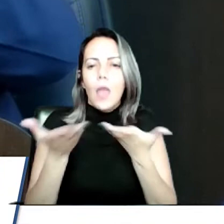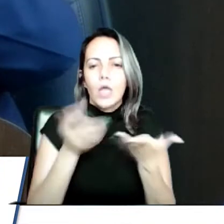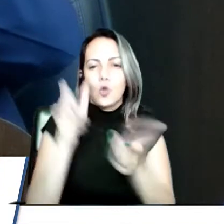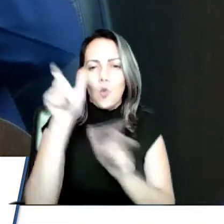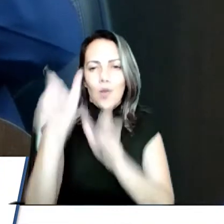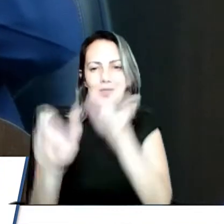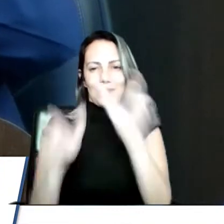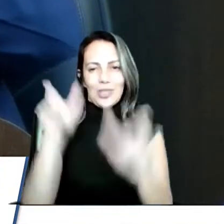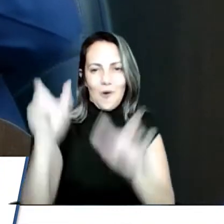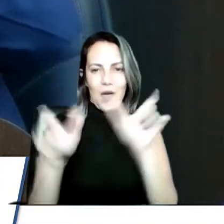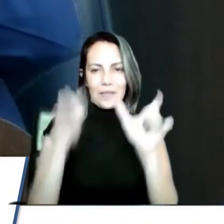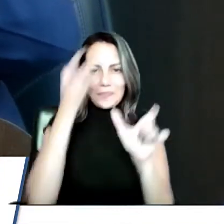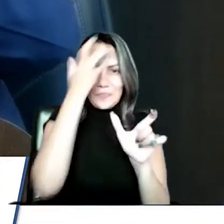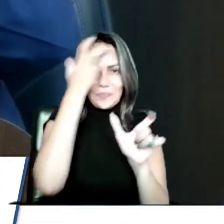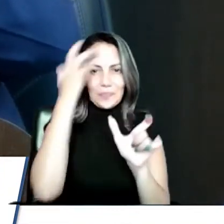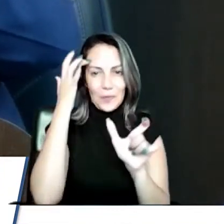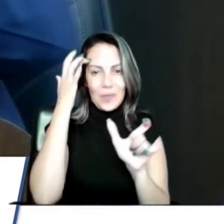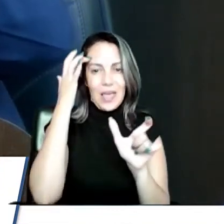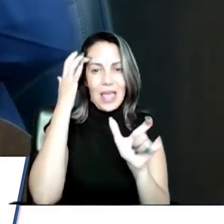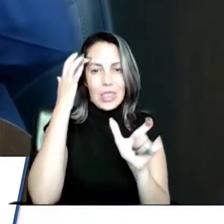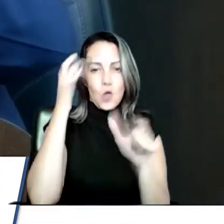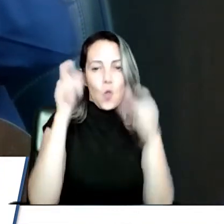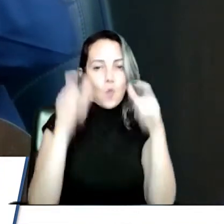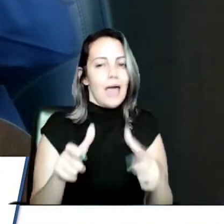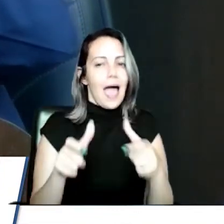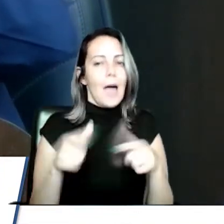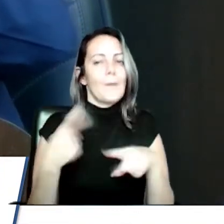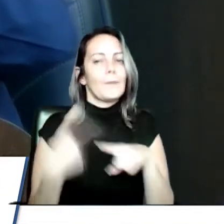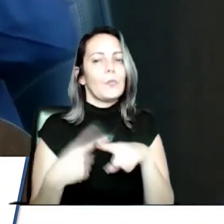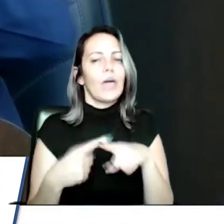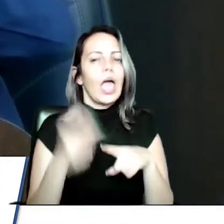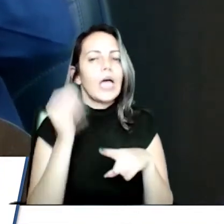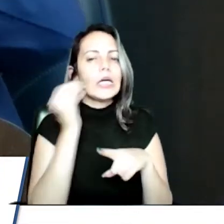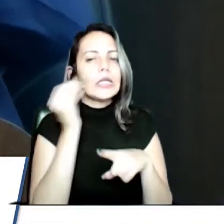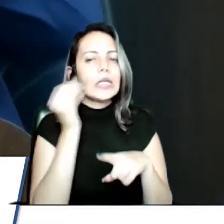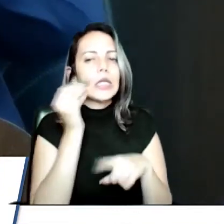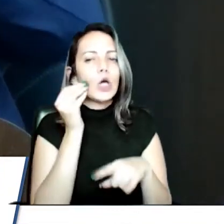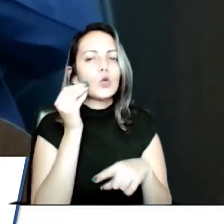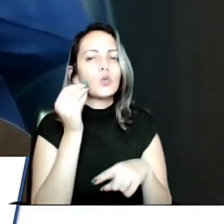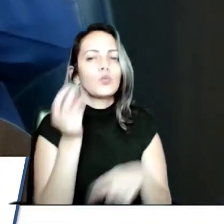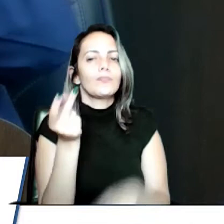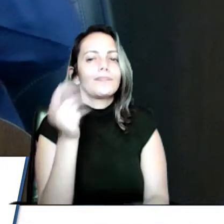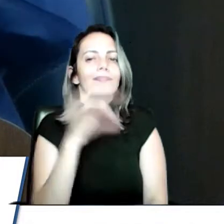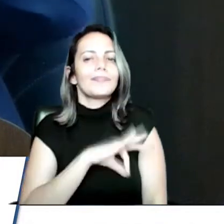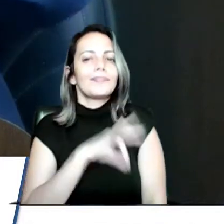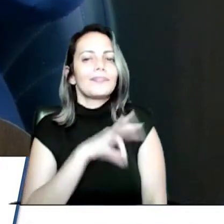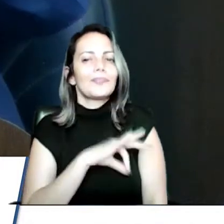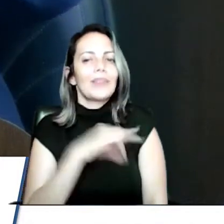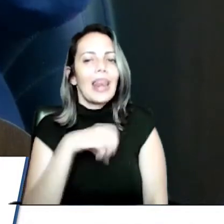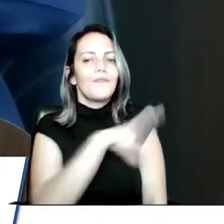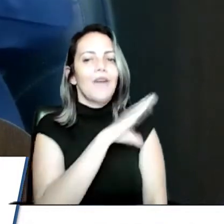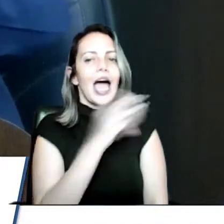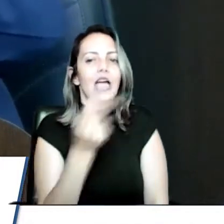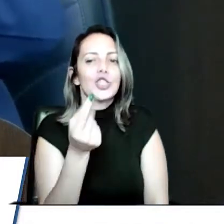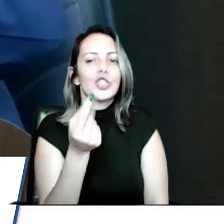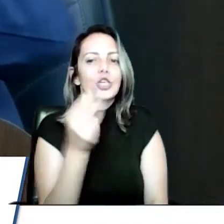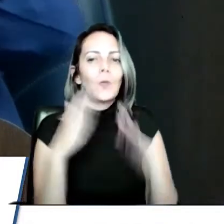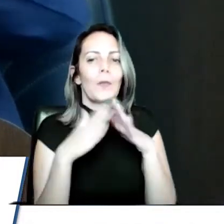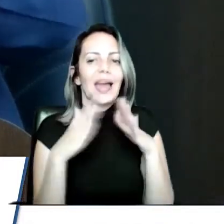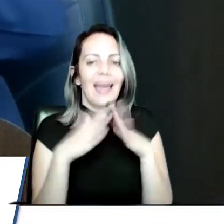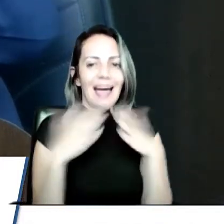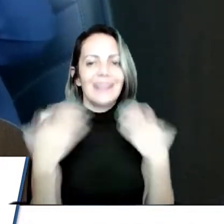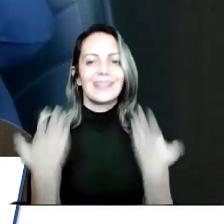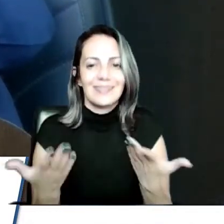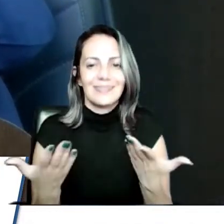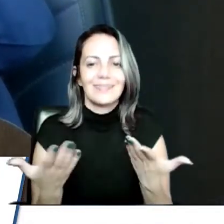produzindo, estão tentando levar o sustento para casa. Então, estava iminente o ia acontecer, e que não falei na terça-feira passada